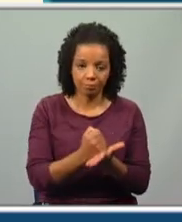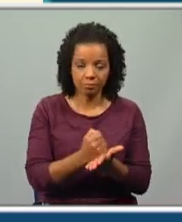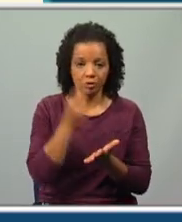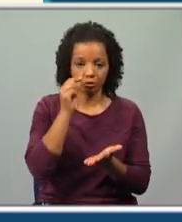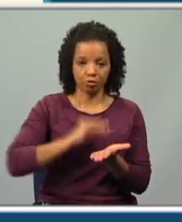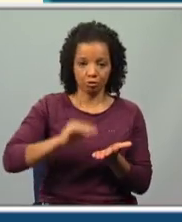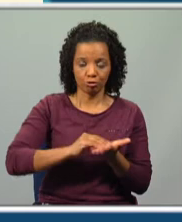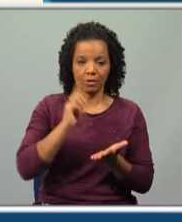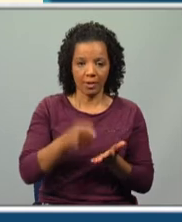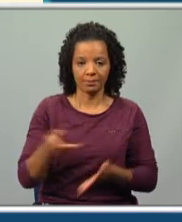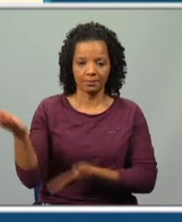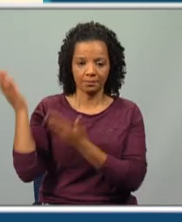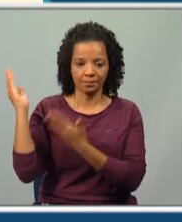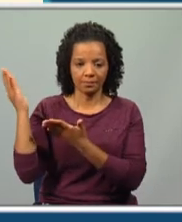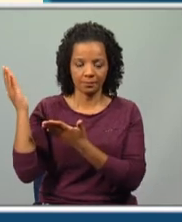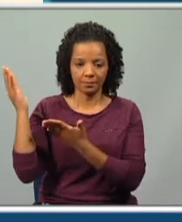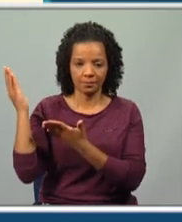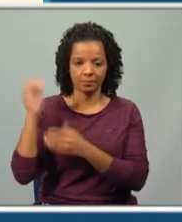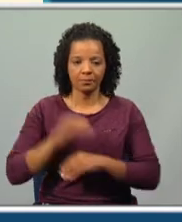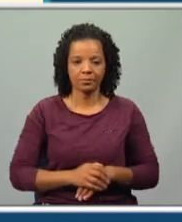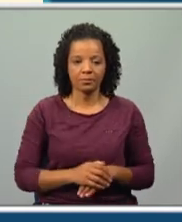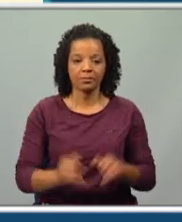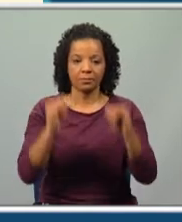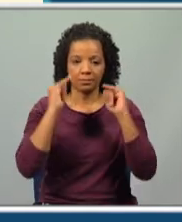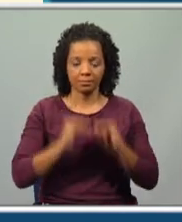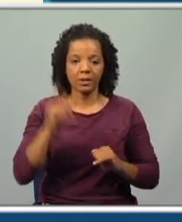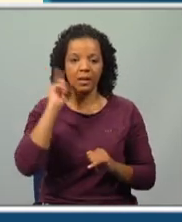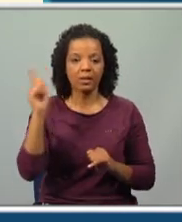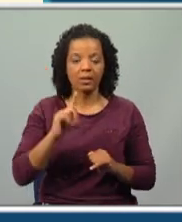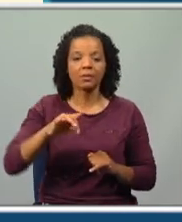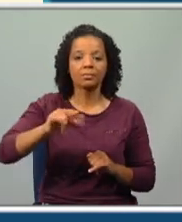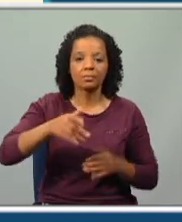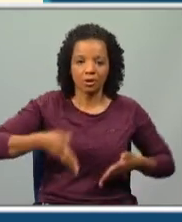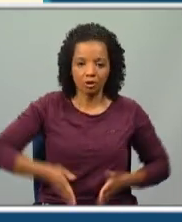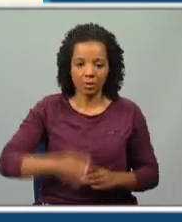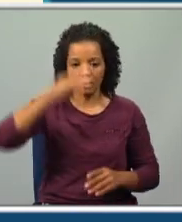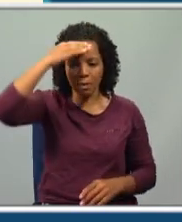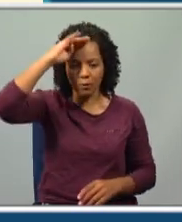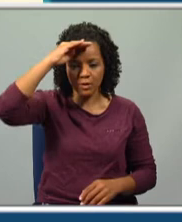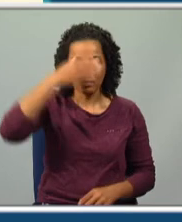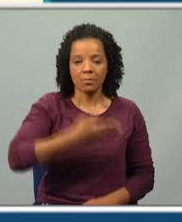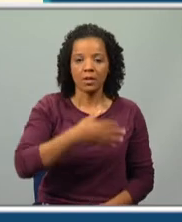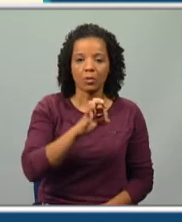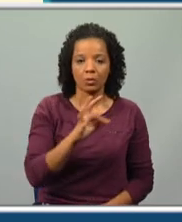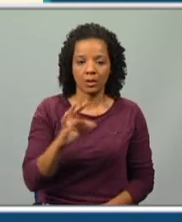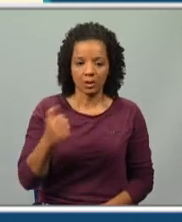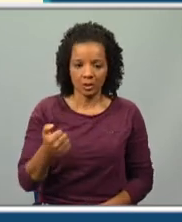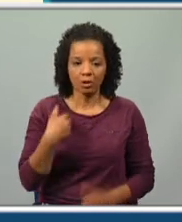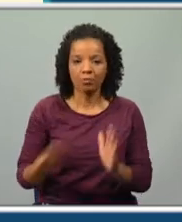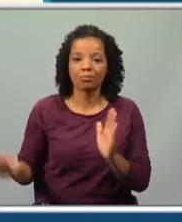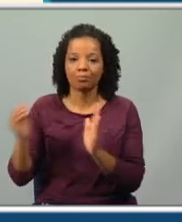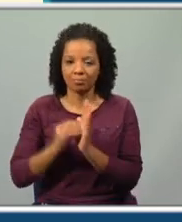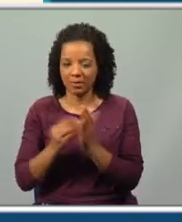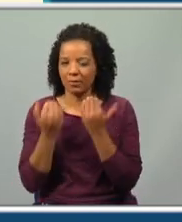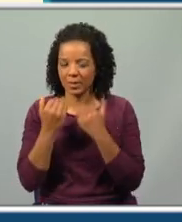escritor é José Maria de S. de Queiroz. Depois, a data e local de nascimento, Póvoa de Varzim, em 1845, eu acrescento a